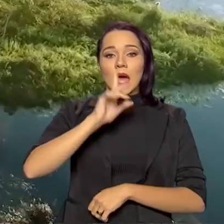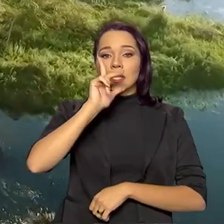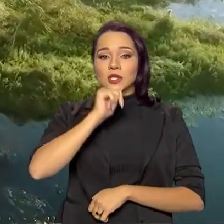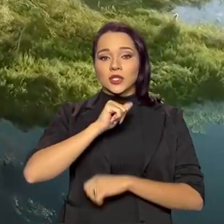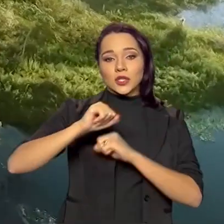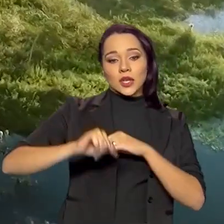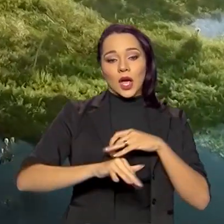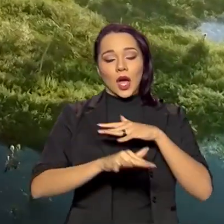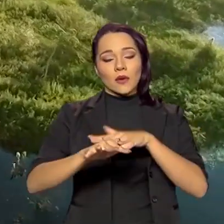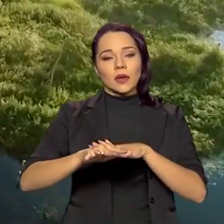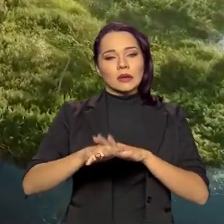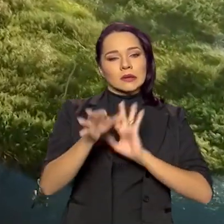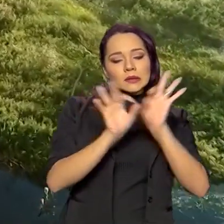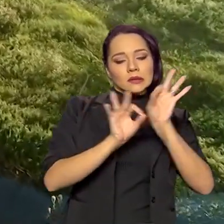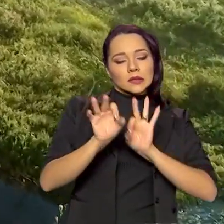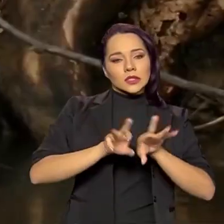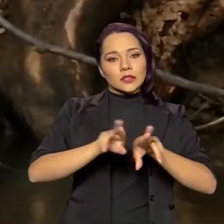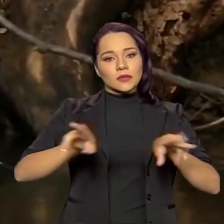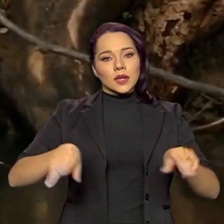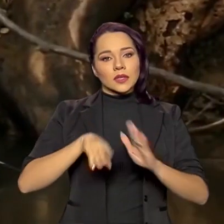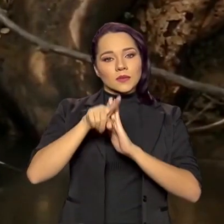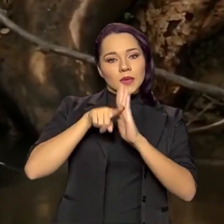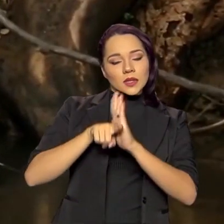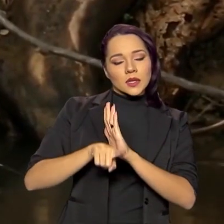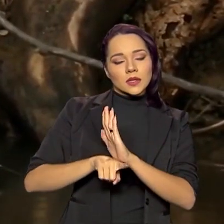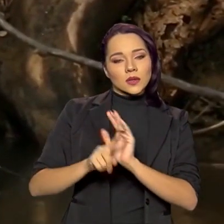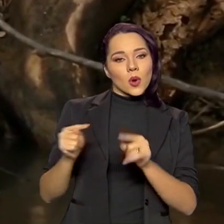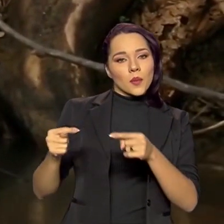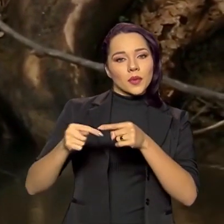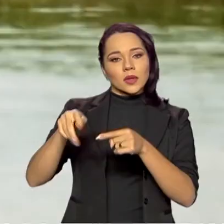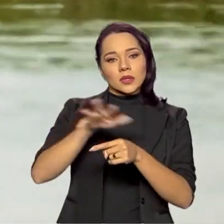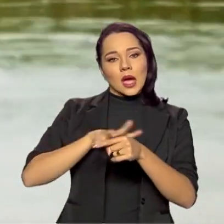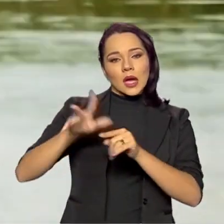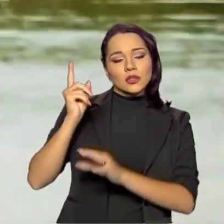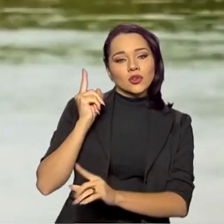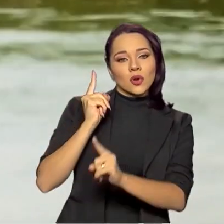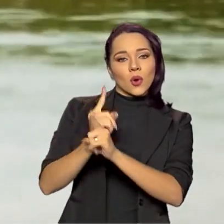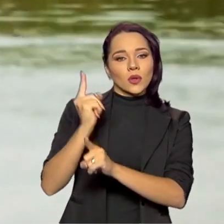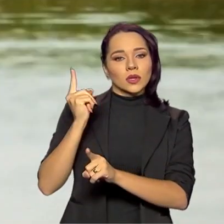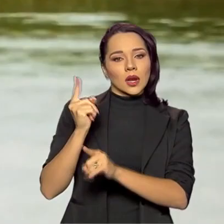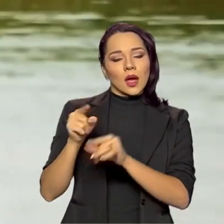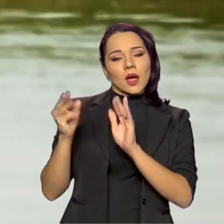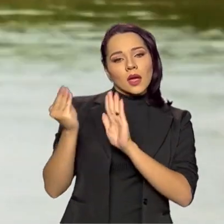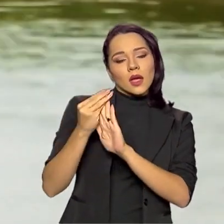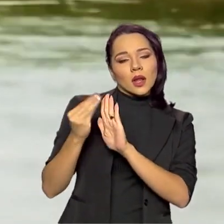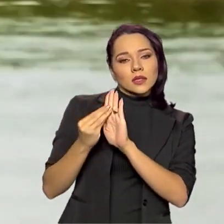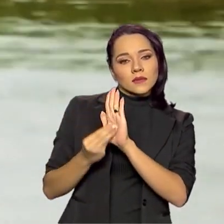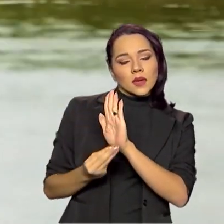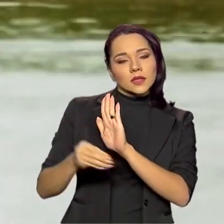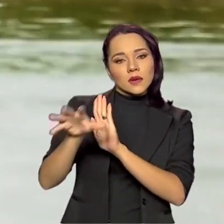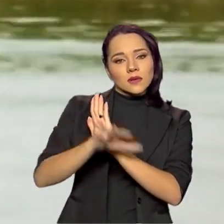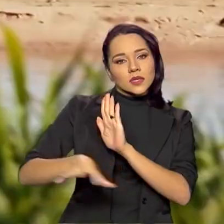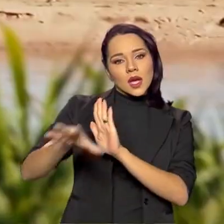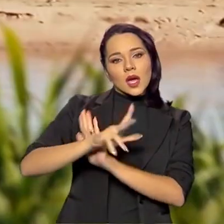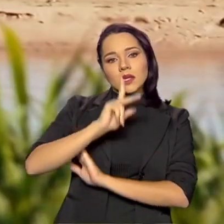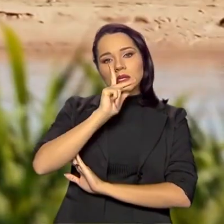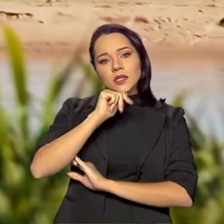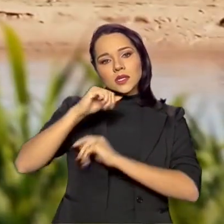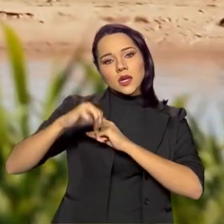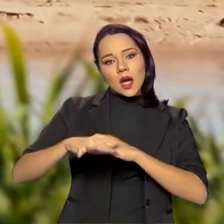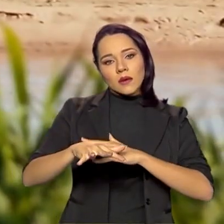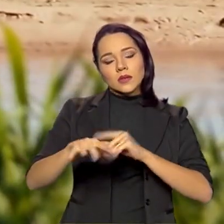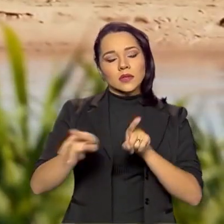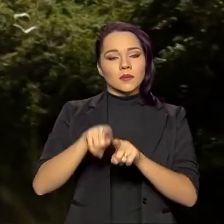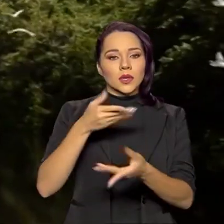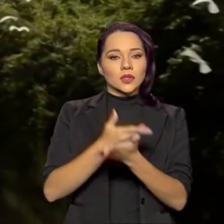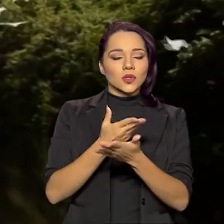desenvolve várias pesquisas relacionadas à identificação e classificação de áreas úmidas, além de